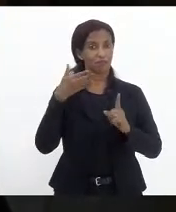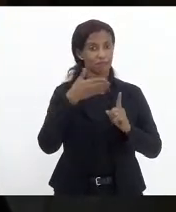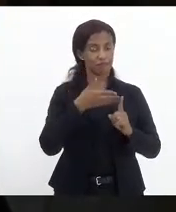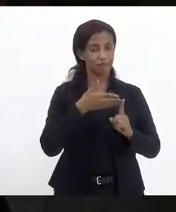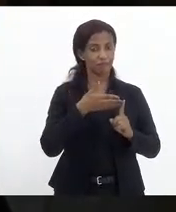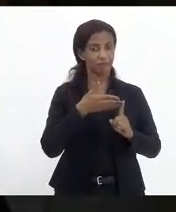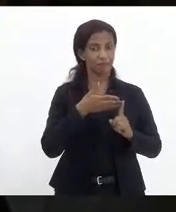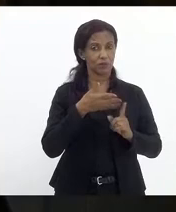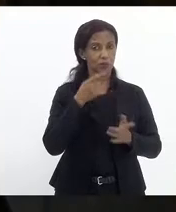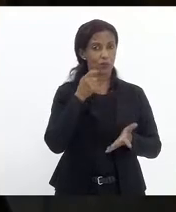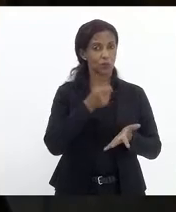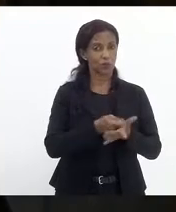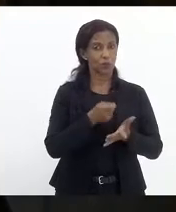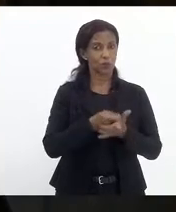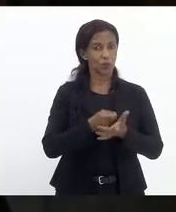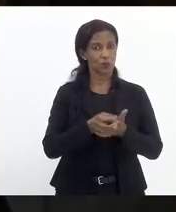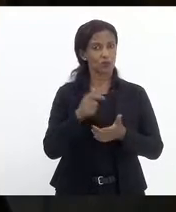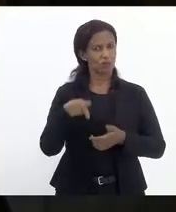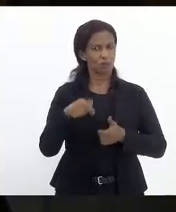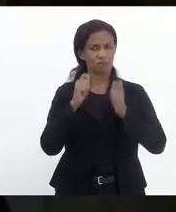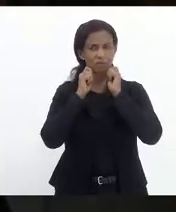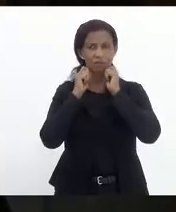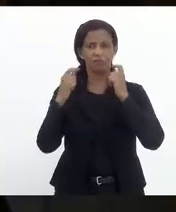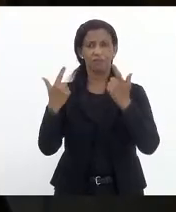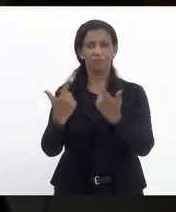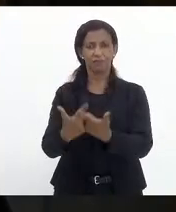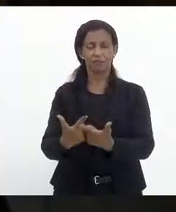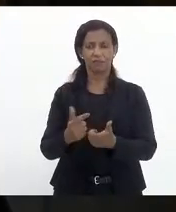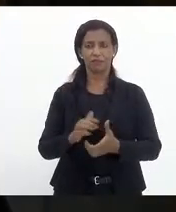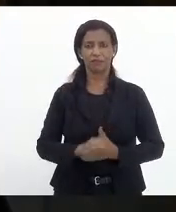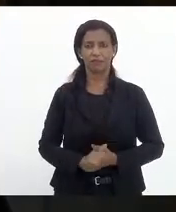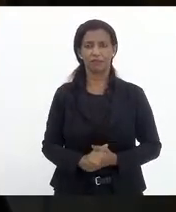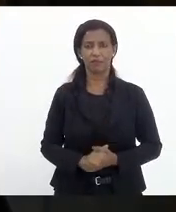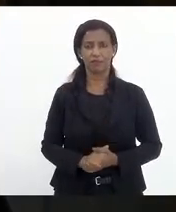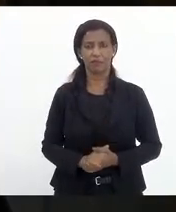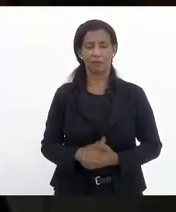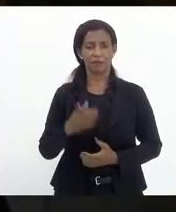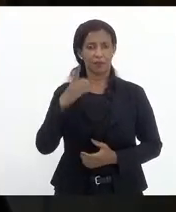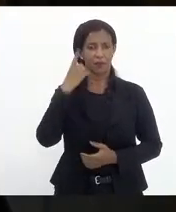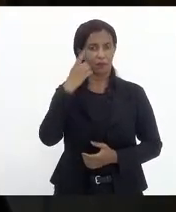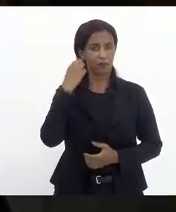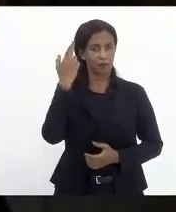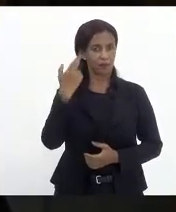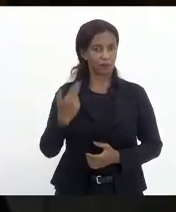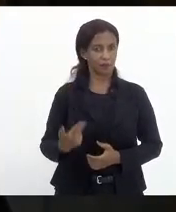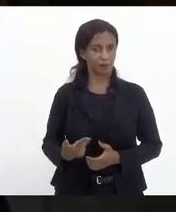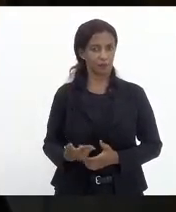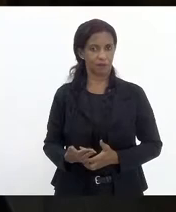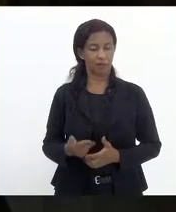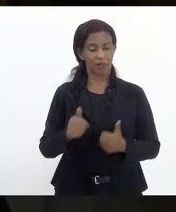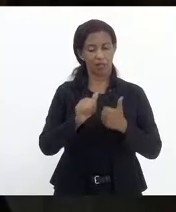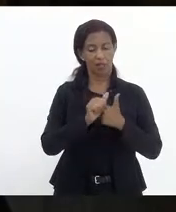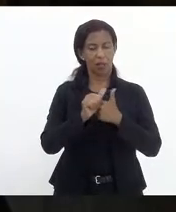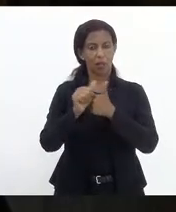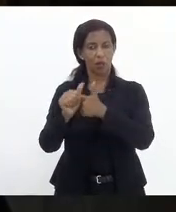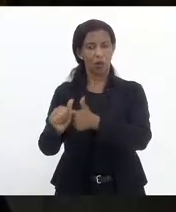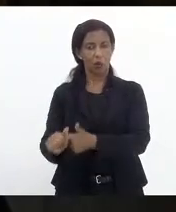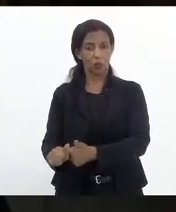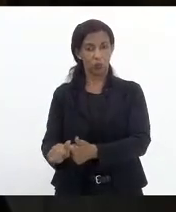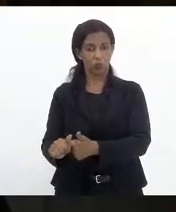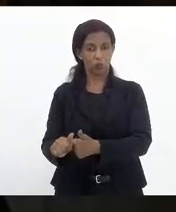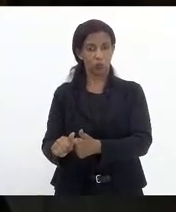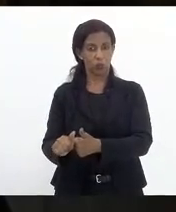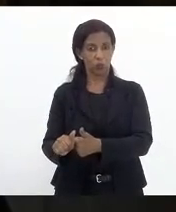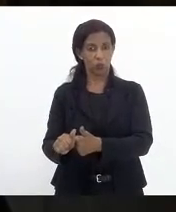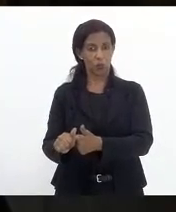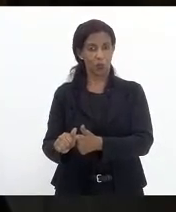do dever desse parlamento, deputada Renata Sousa, de acompanhar com lupa,